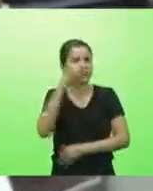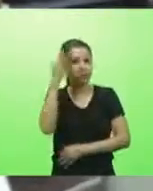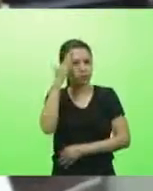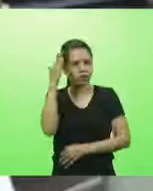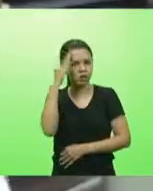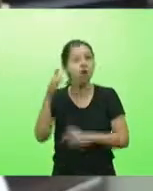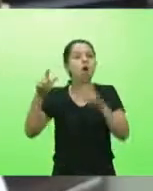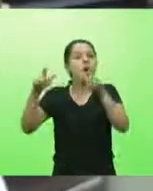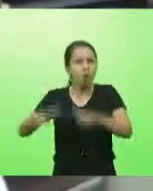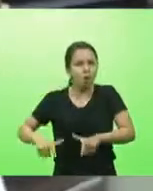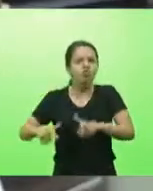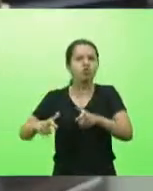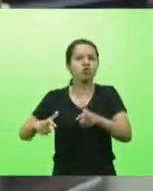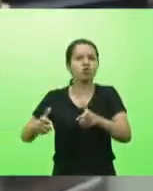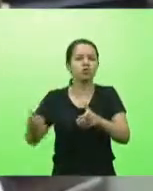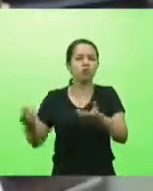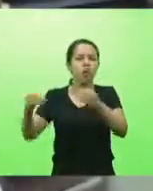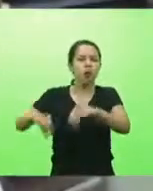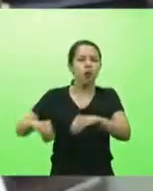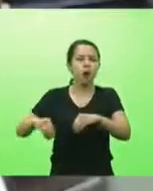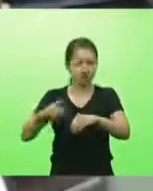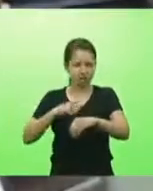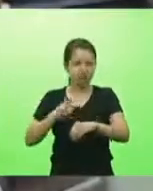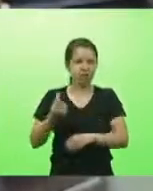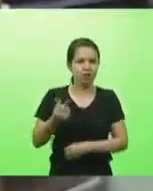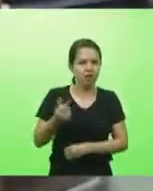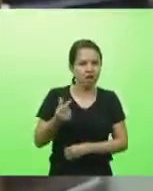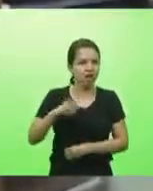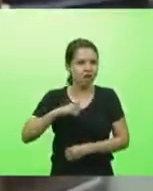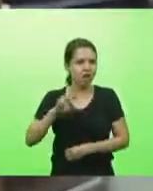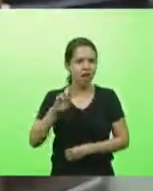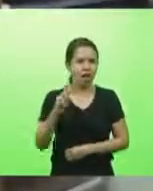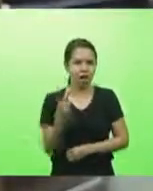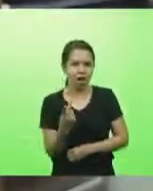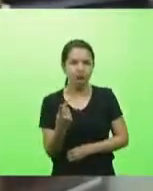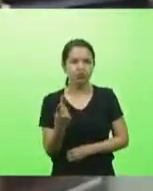Existe recurso para esse fim? Existe RH? Enfim.